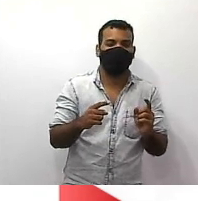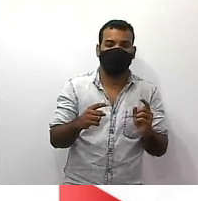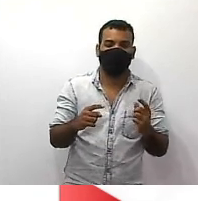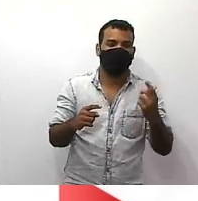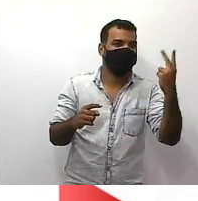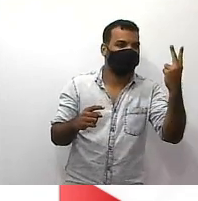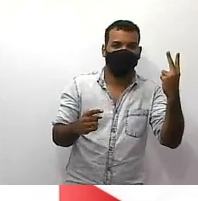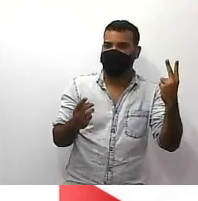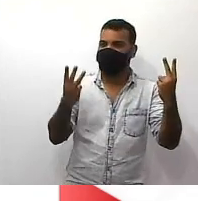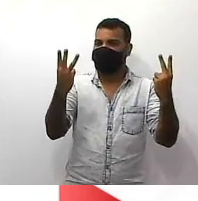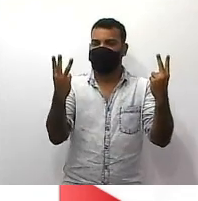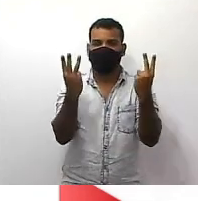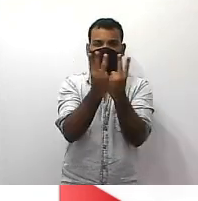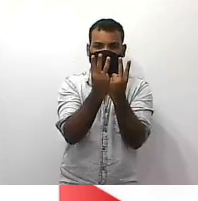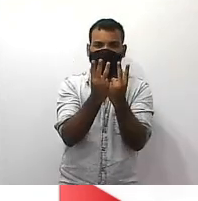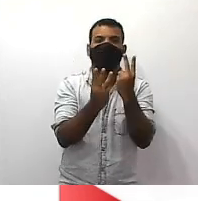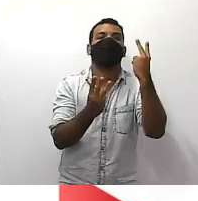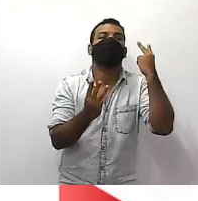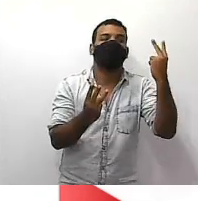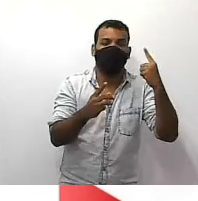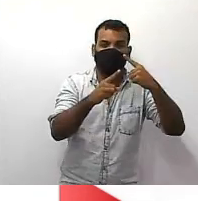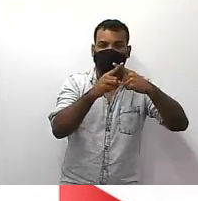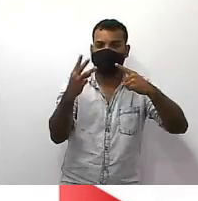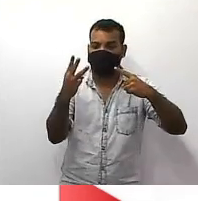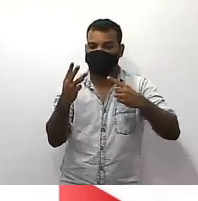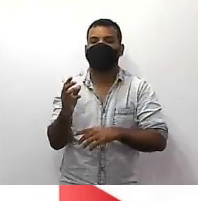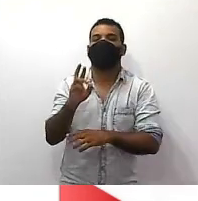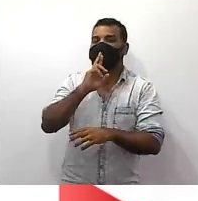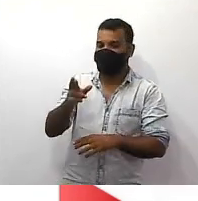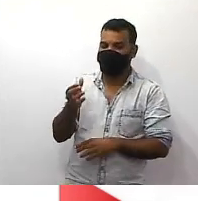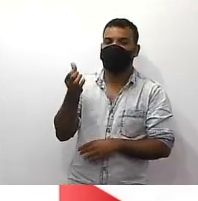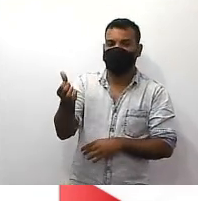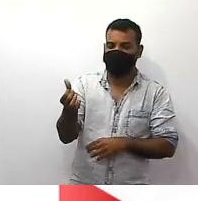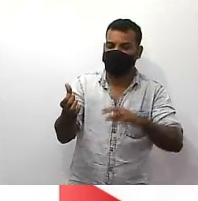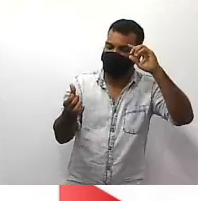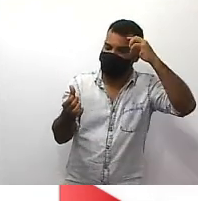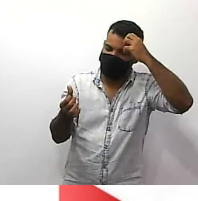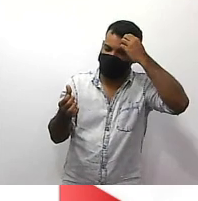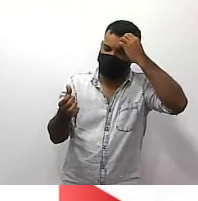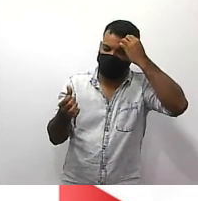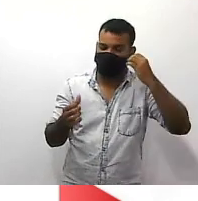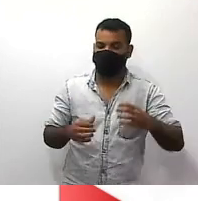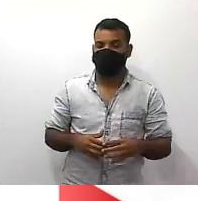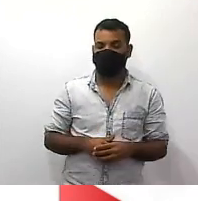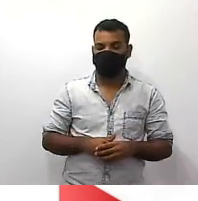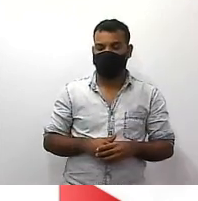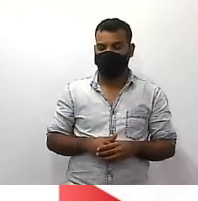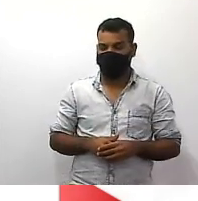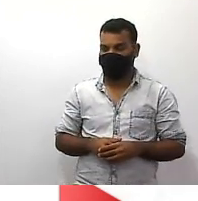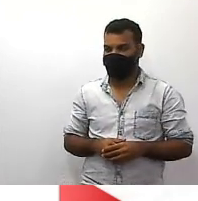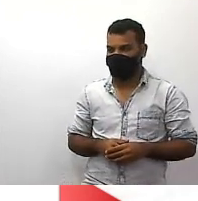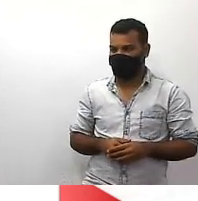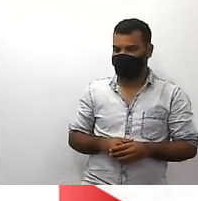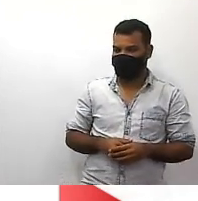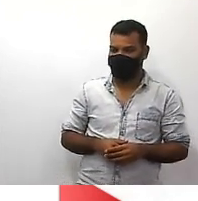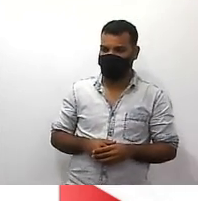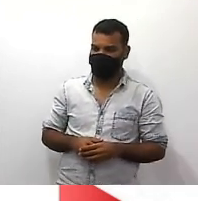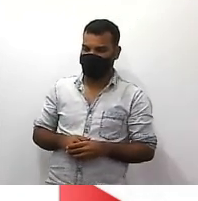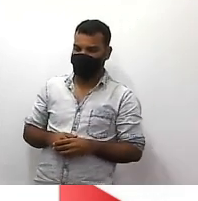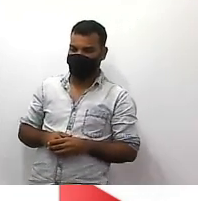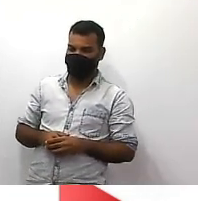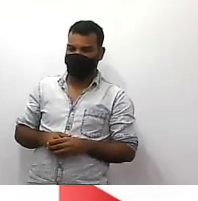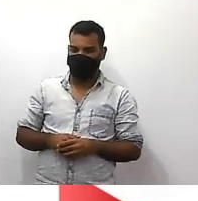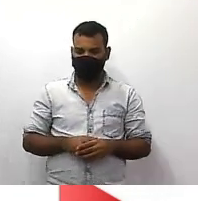entre eles 2 vezes 3 então eu já tenho 6 como MMC agora vamos lá segue comigo essa